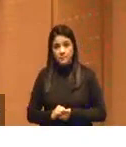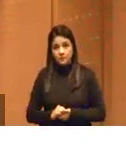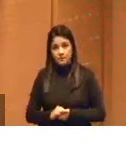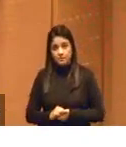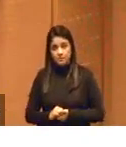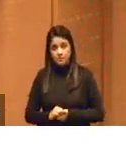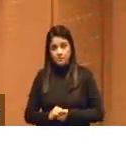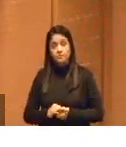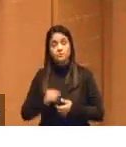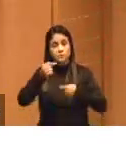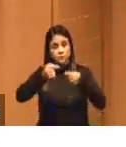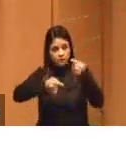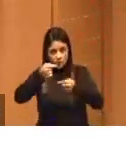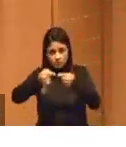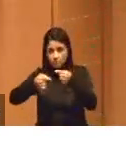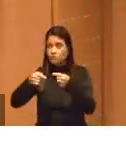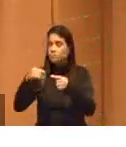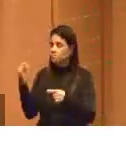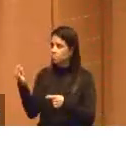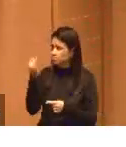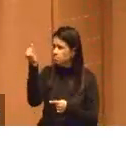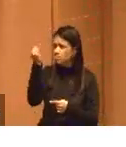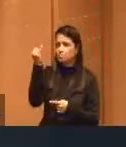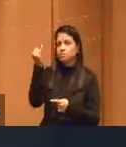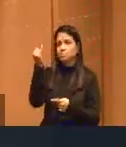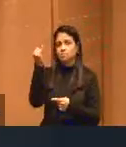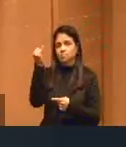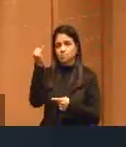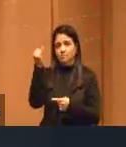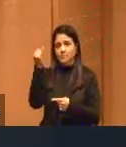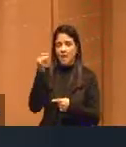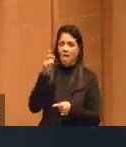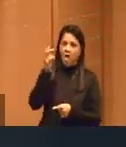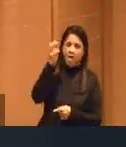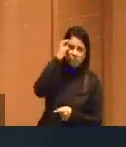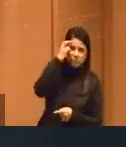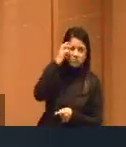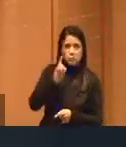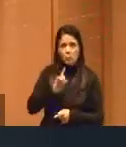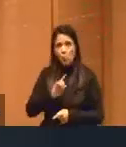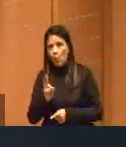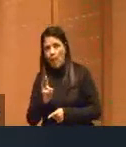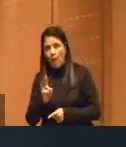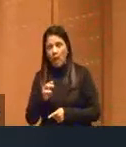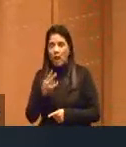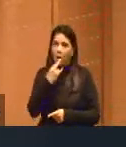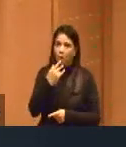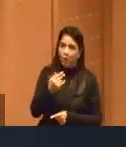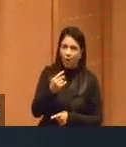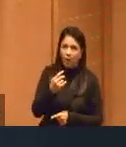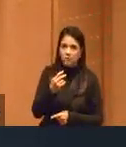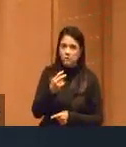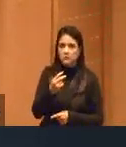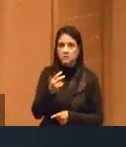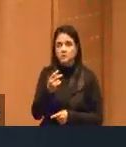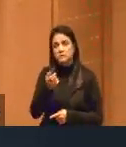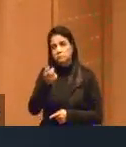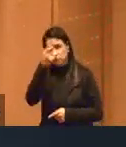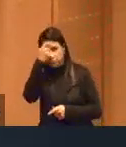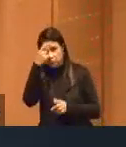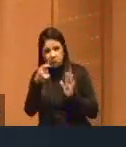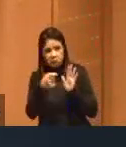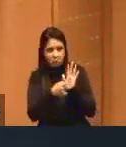Essa é uma discussão importante de ser enfrentada, então, ele é ou não é inteligente, é ou não é linguagem o que ele